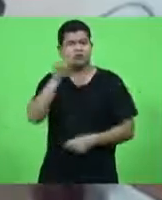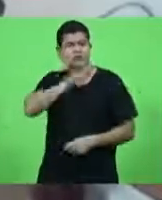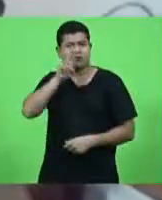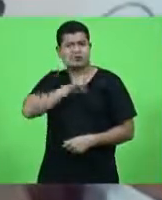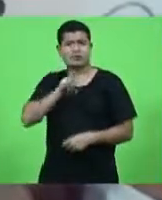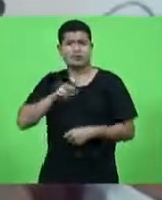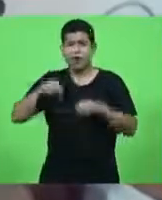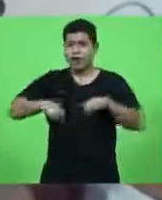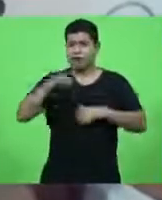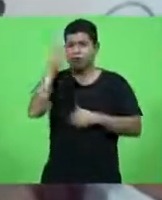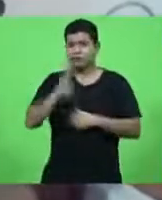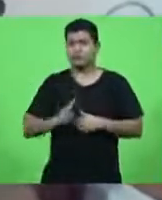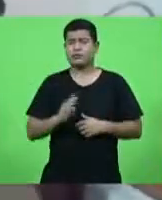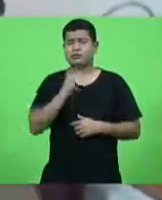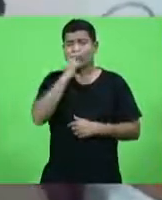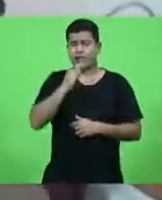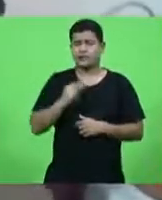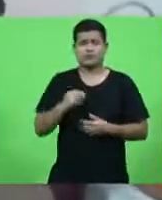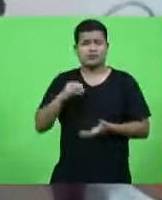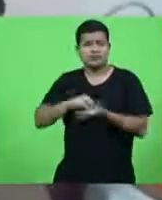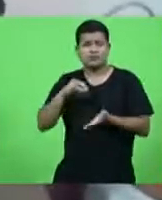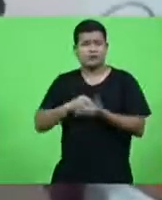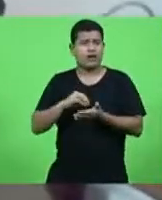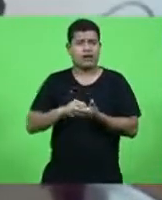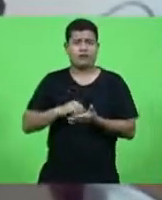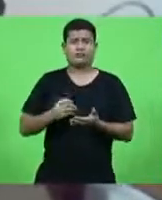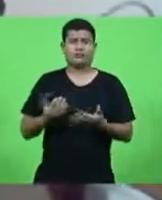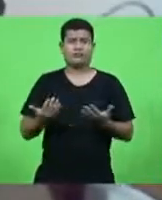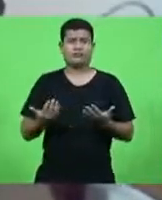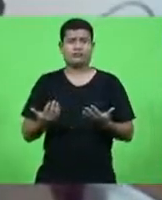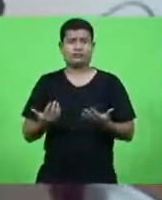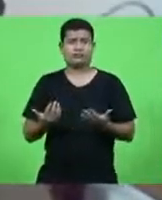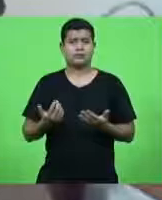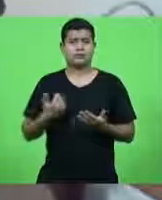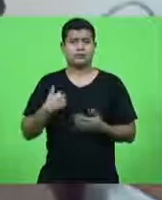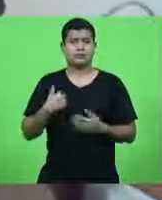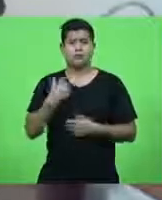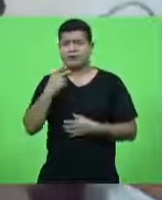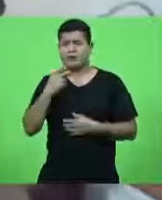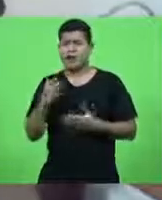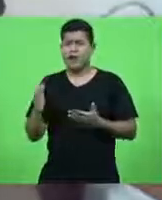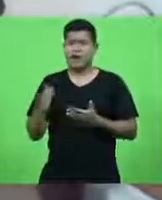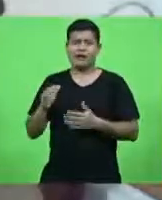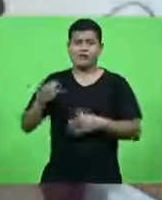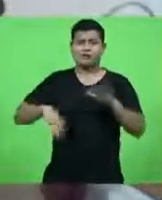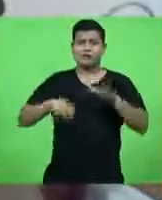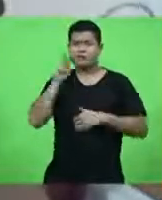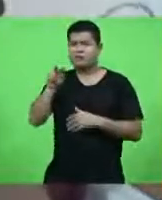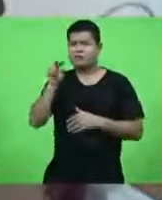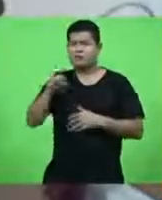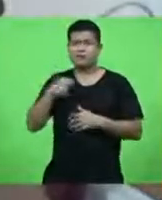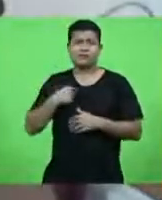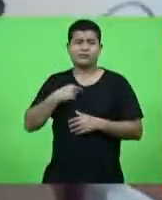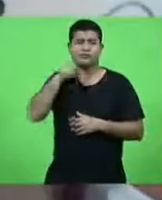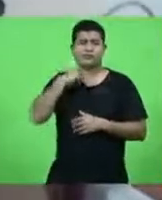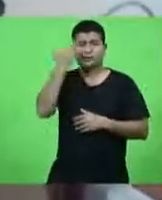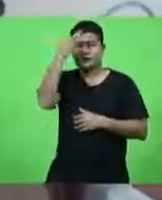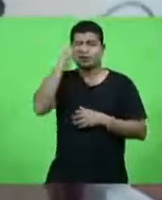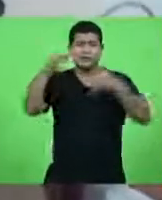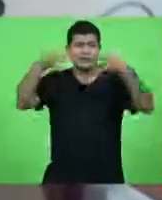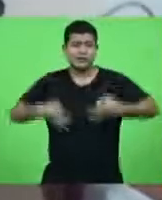sobre essa questão da vacinação é uma coisa meia vaga então tá vai demorar